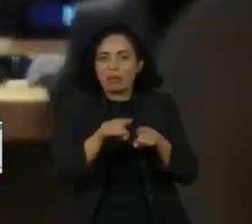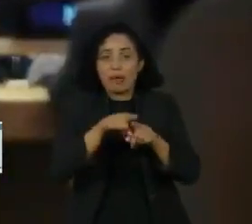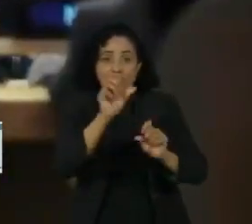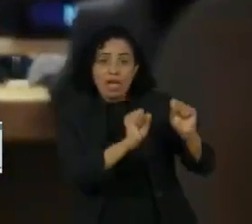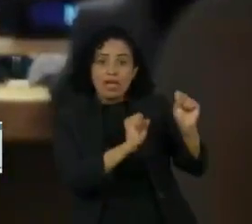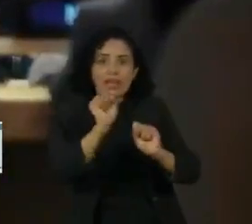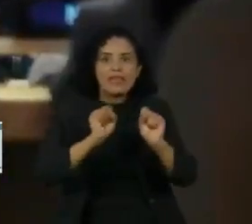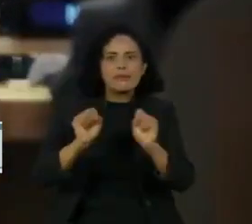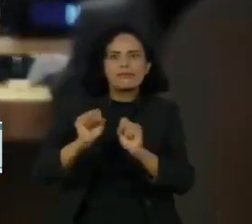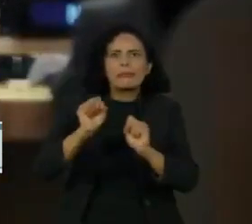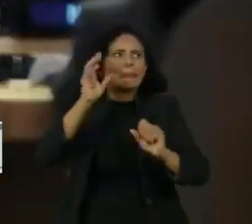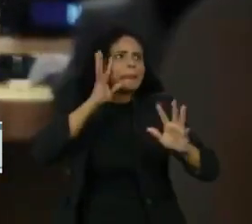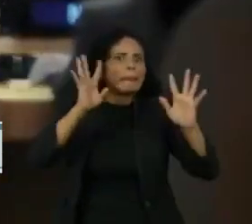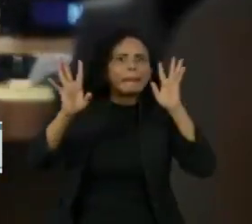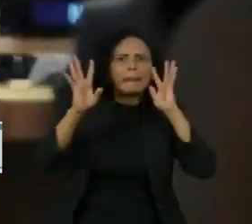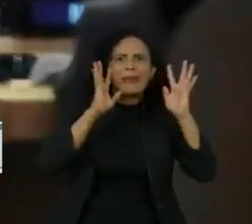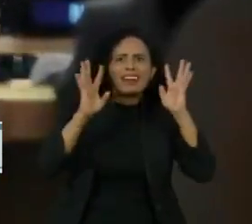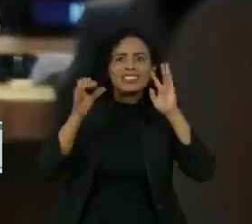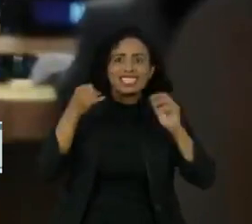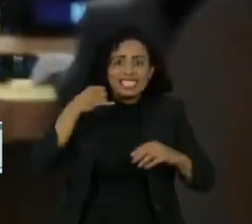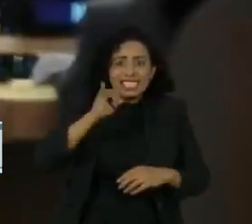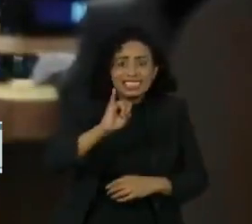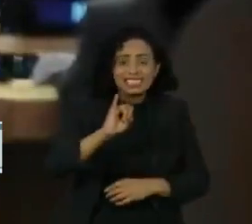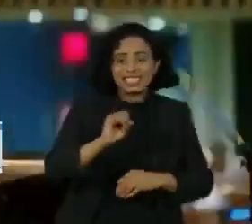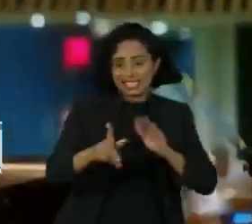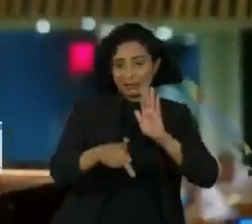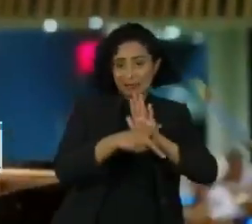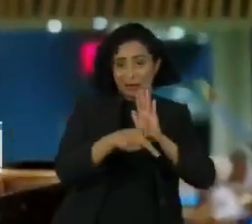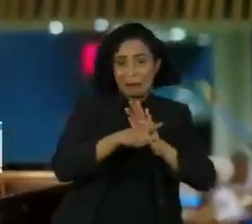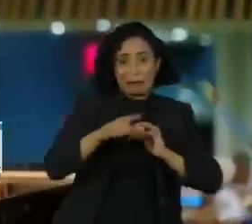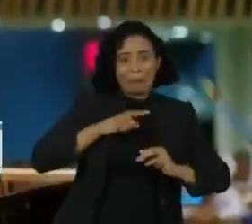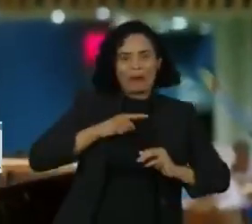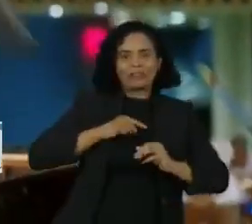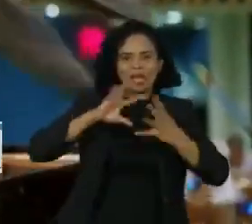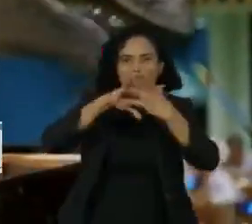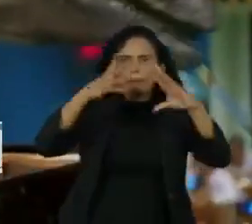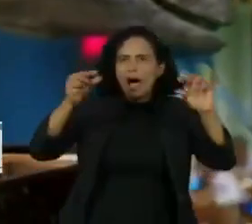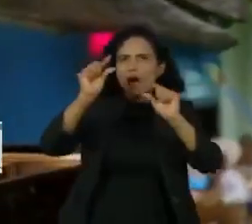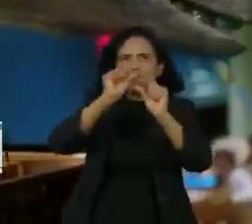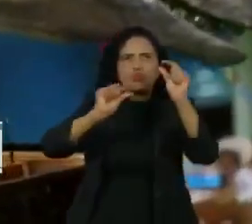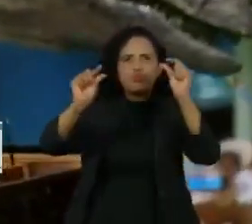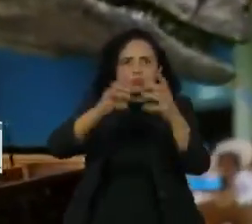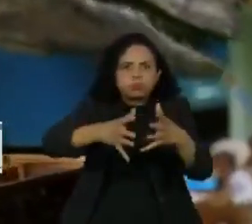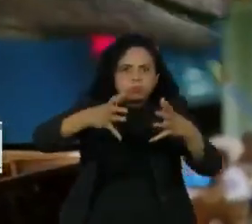centenas de bilhões por ano subsídios gigantes. Isso é o que você está fazendo agora.